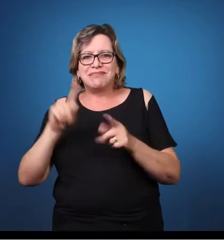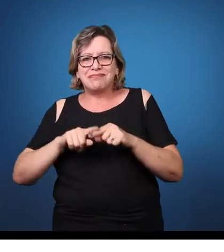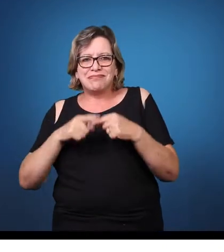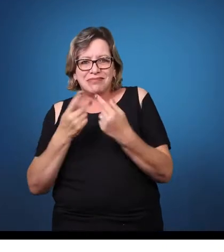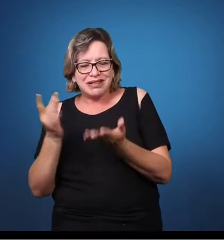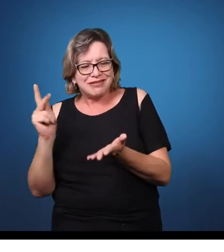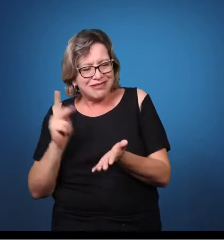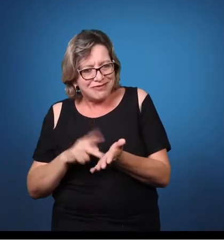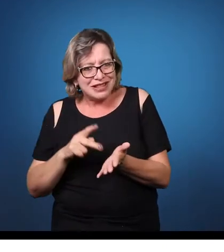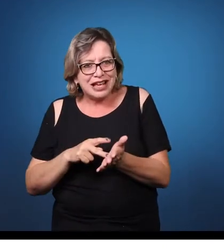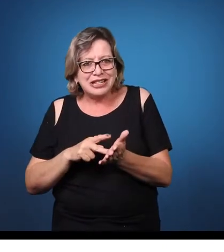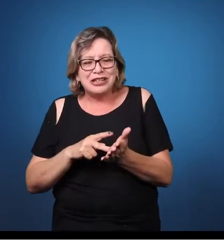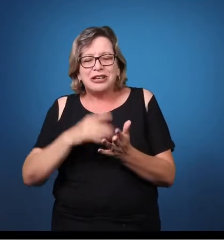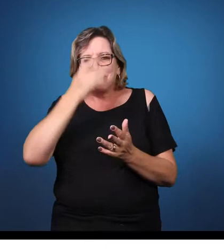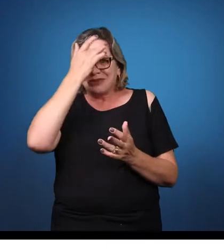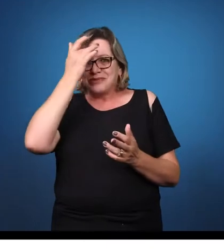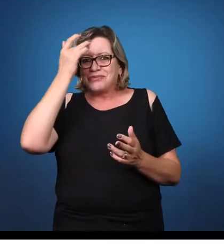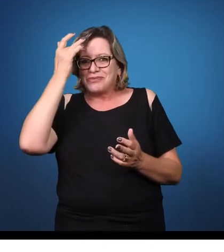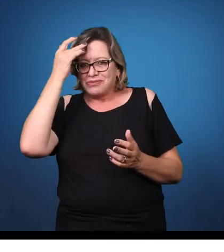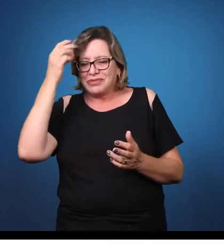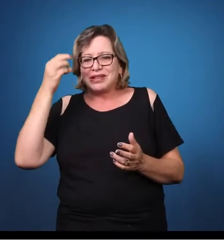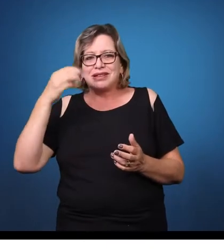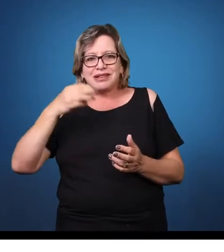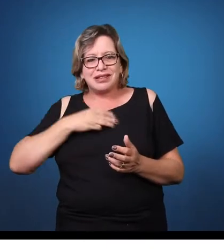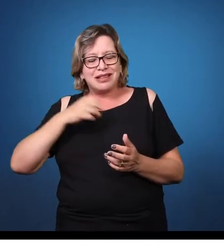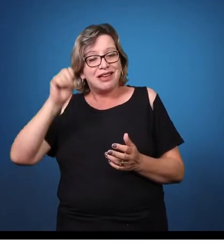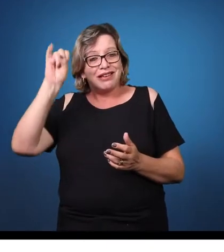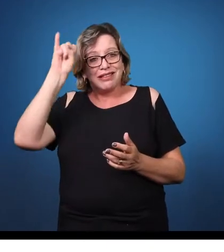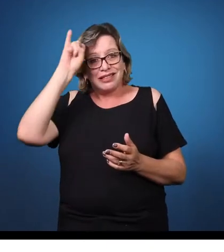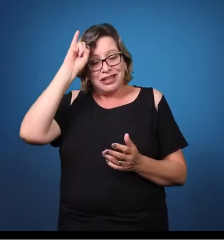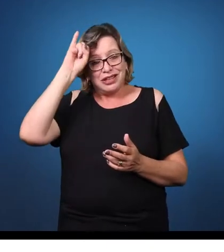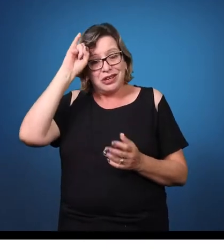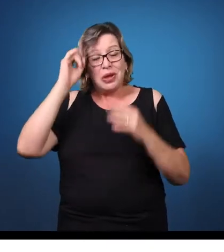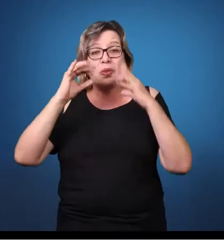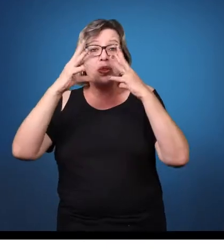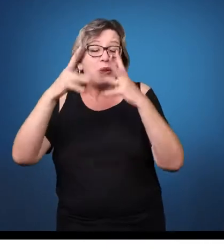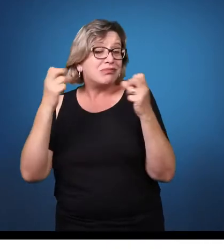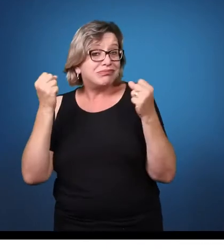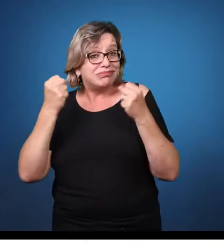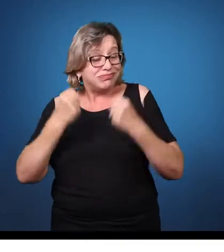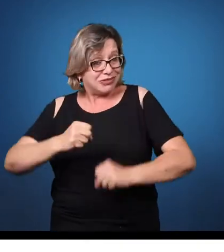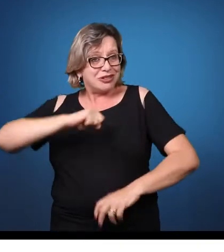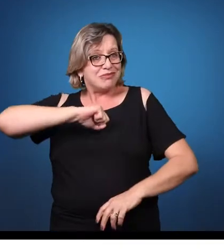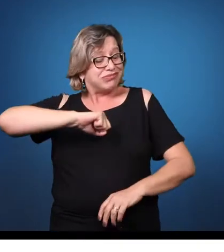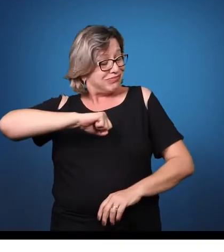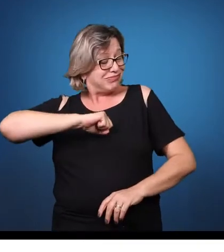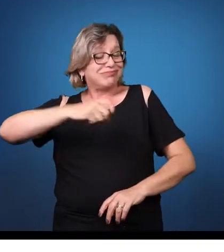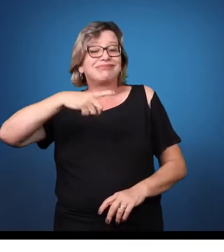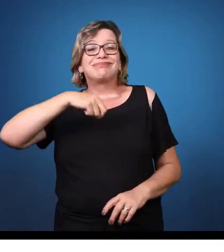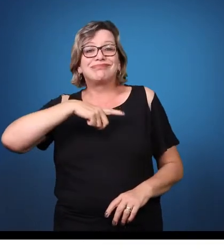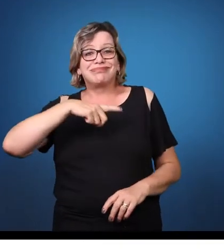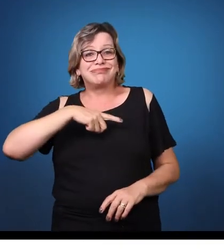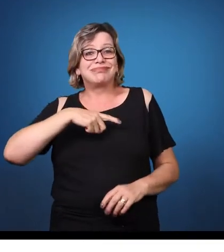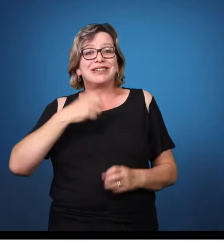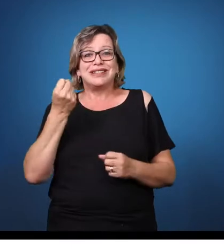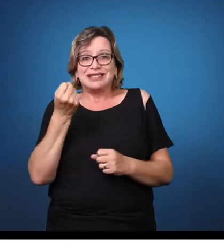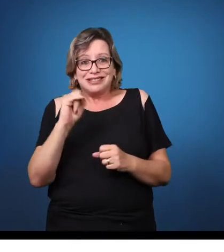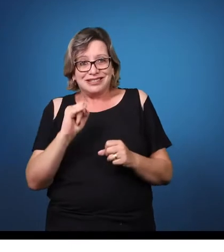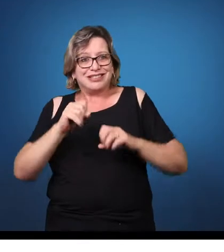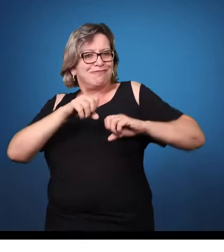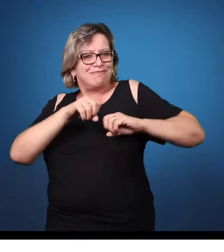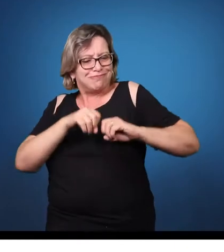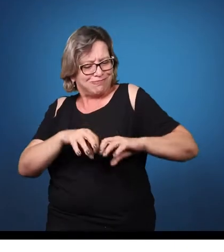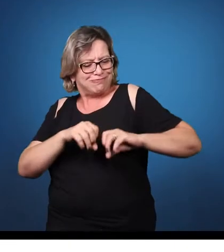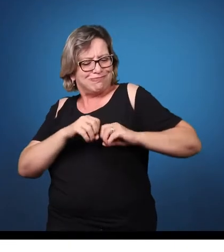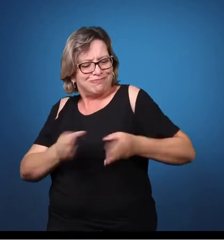todos podem, se bem encaminhado, se bem orientado, todos conseguem aprender.